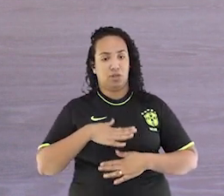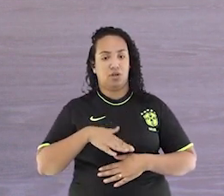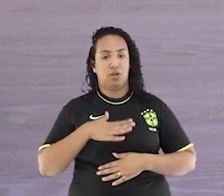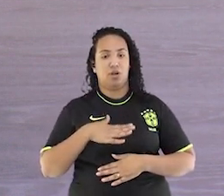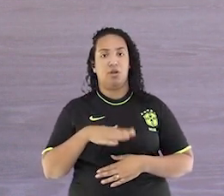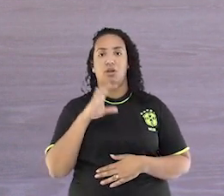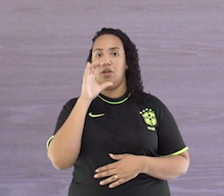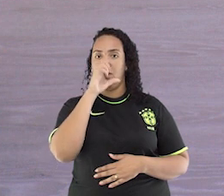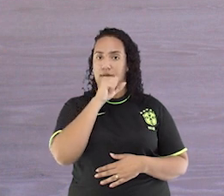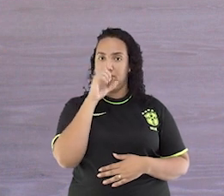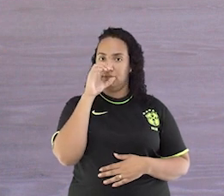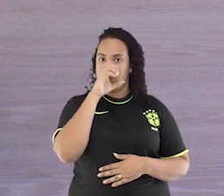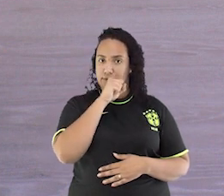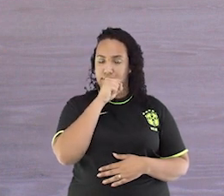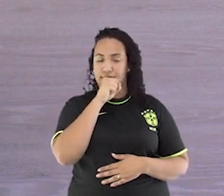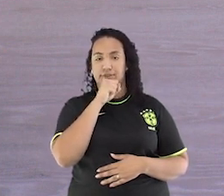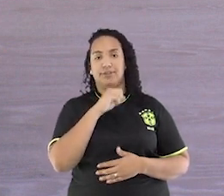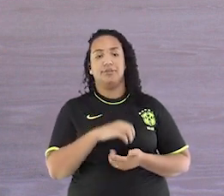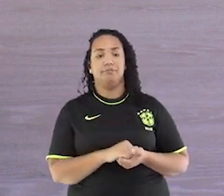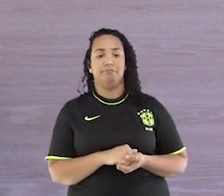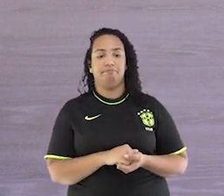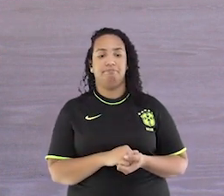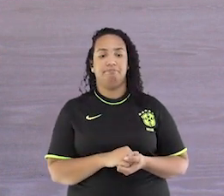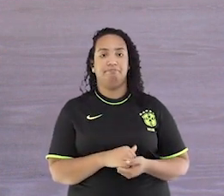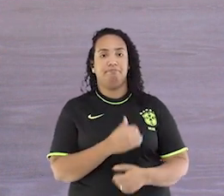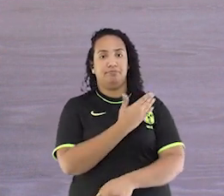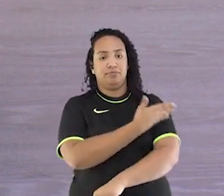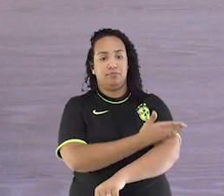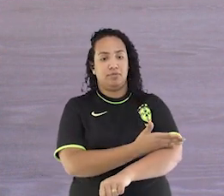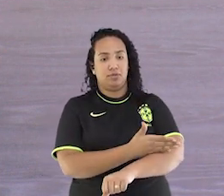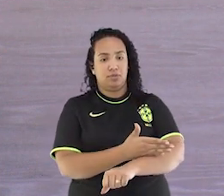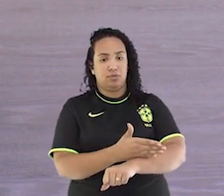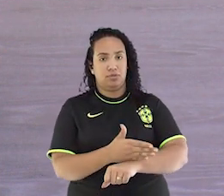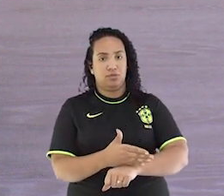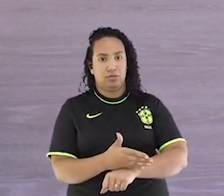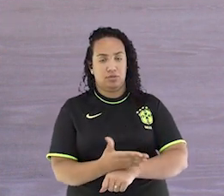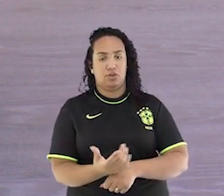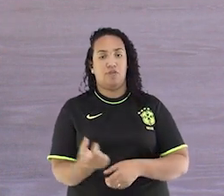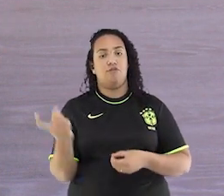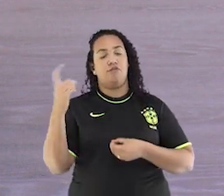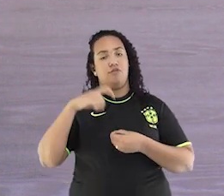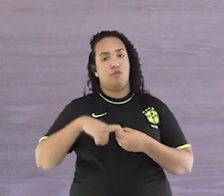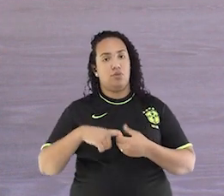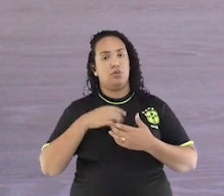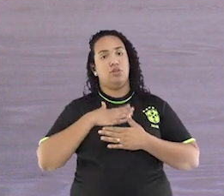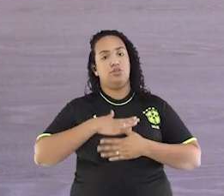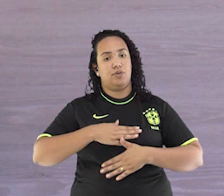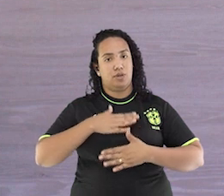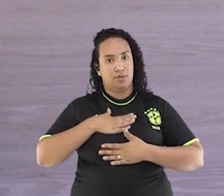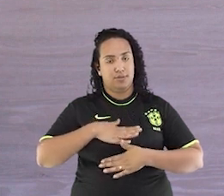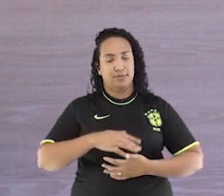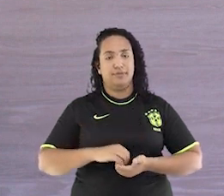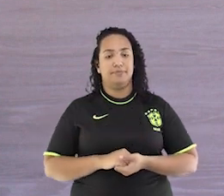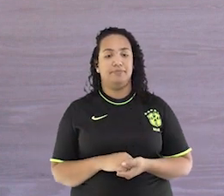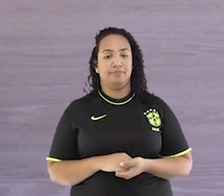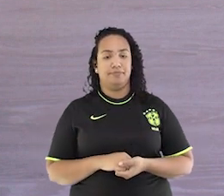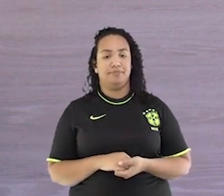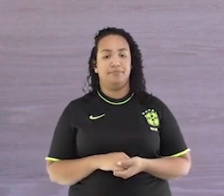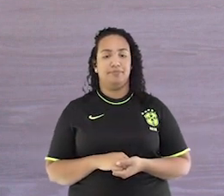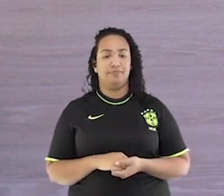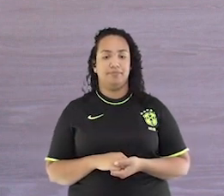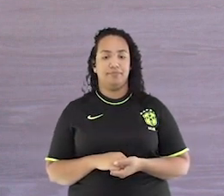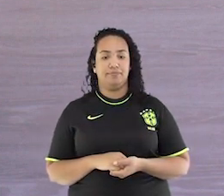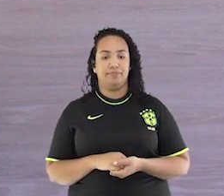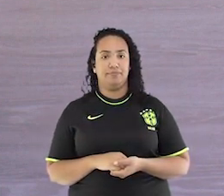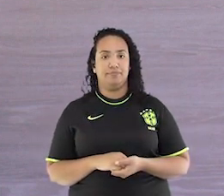Laranja. E vai ao branco. Volta devagar. Incisa até o laranja.